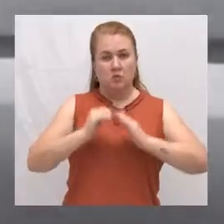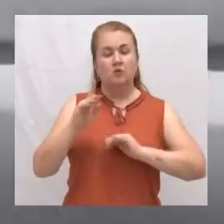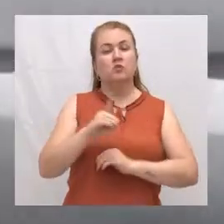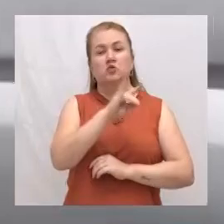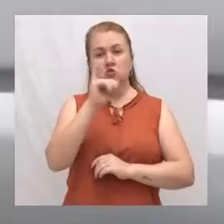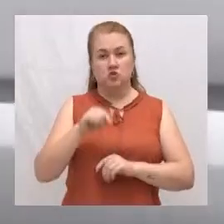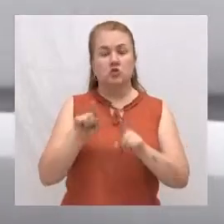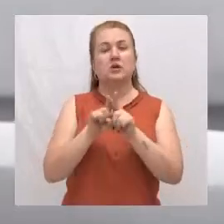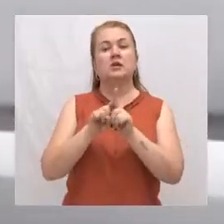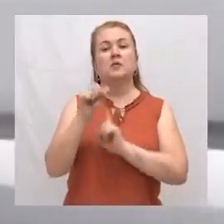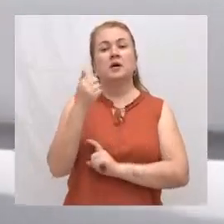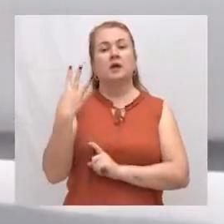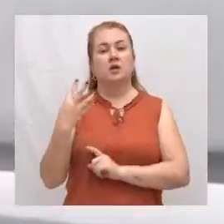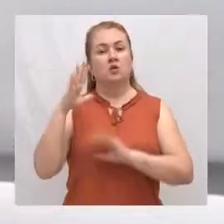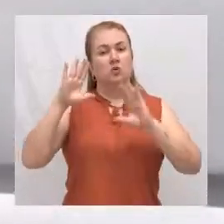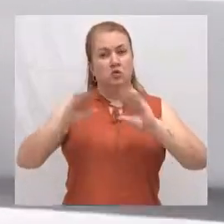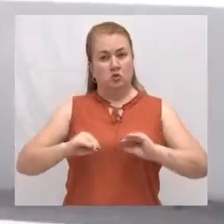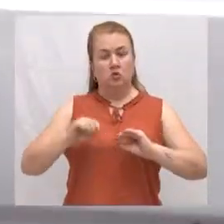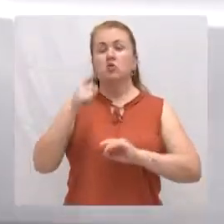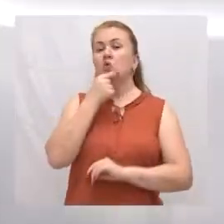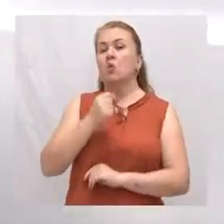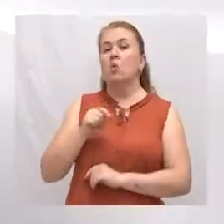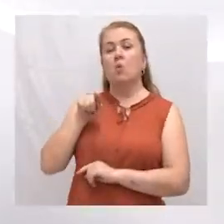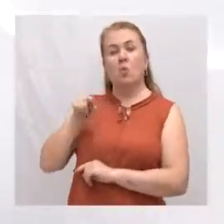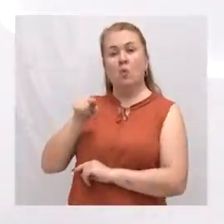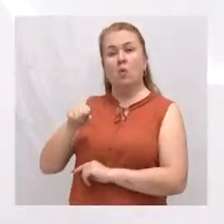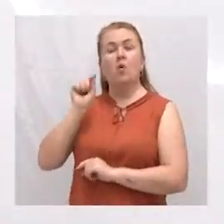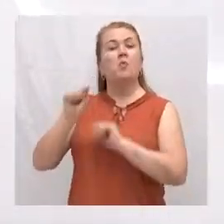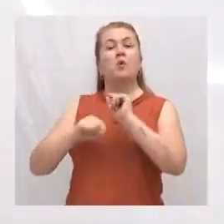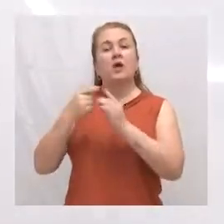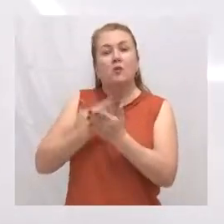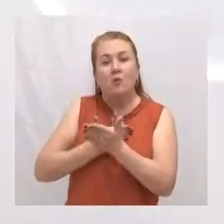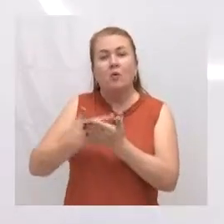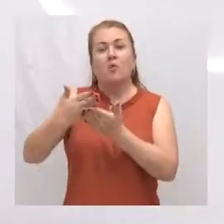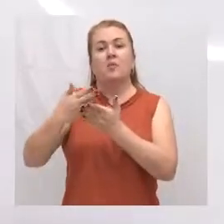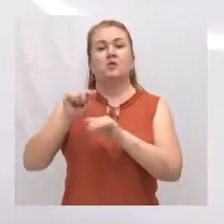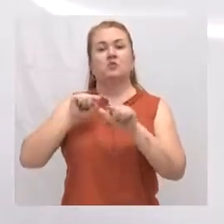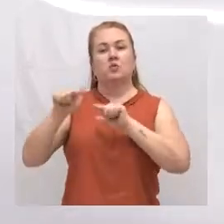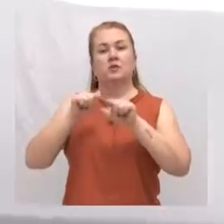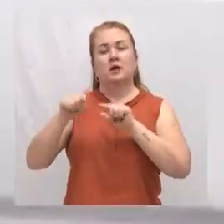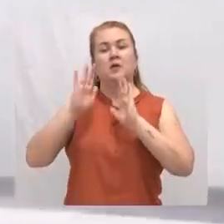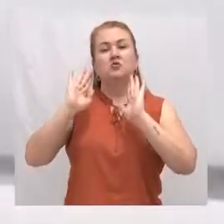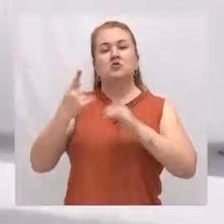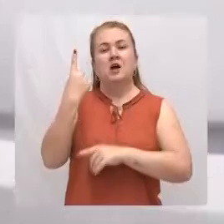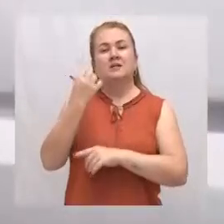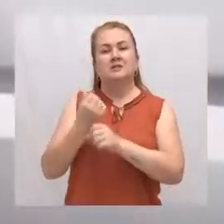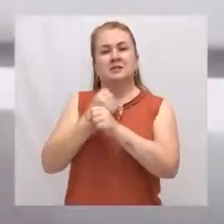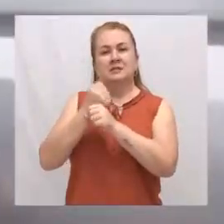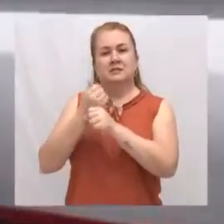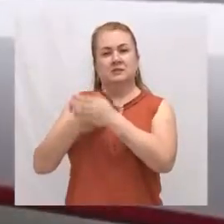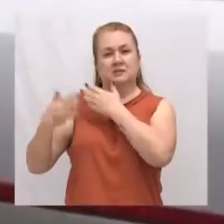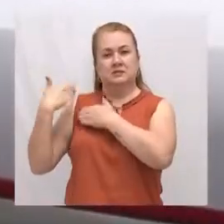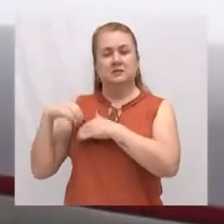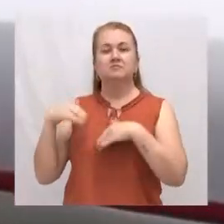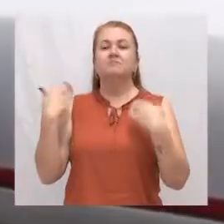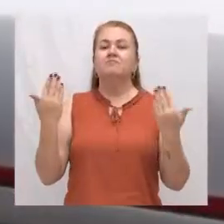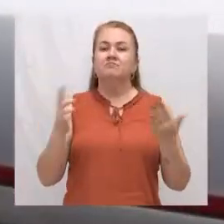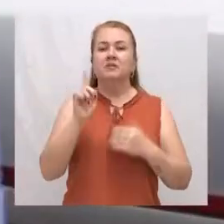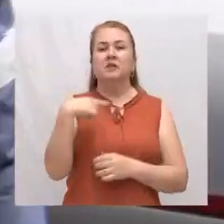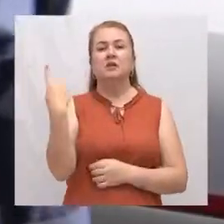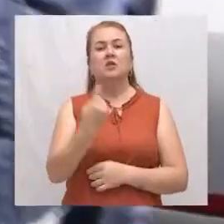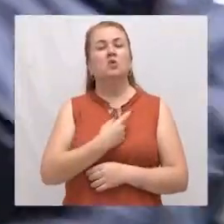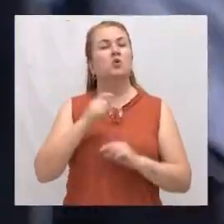período noturno. O socorrista Antônio foi um dos primeiros servidores do SAMU há quase 16 anos. Bom, nós como